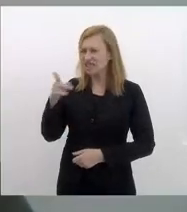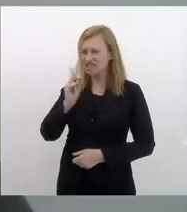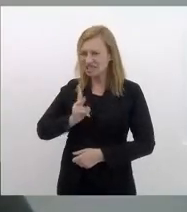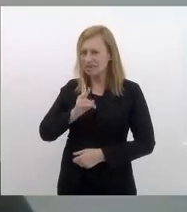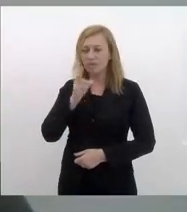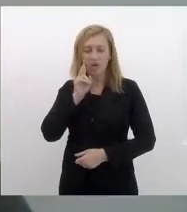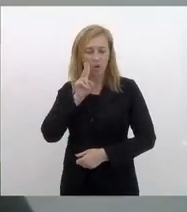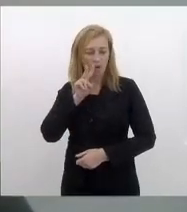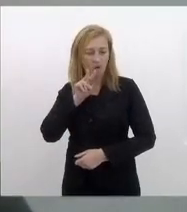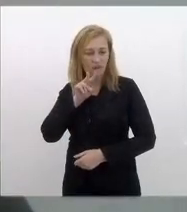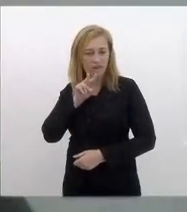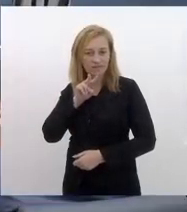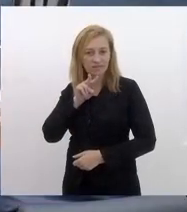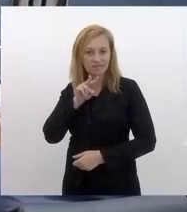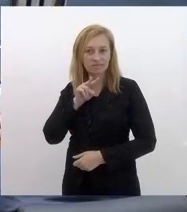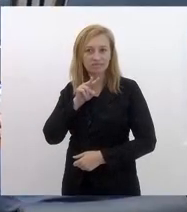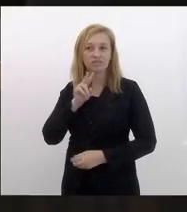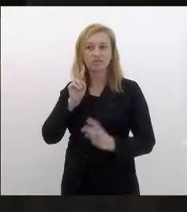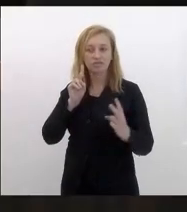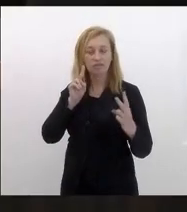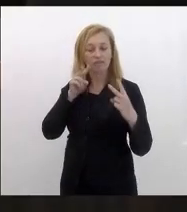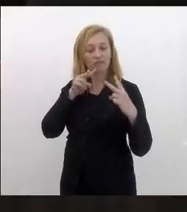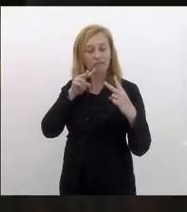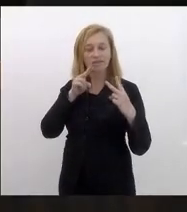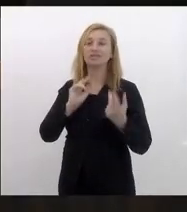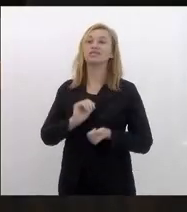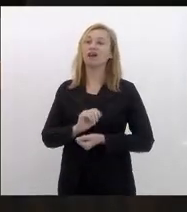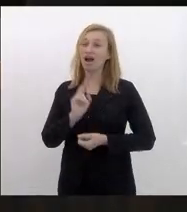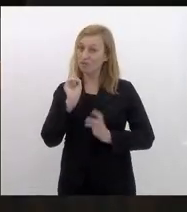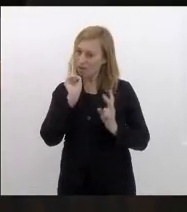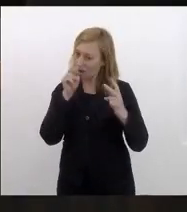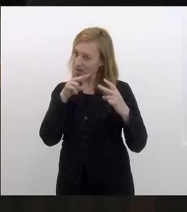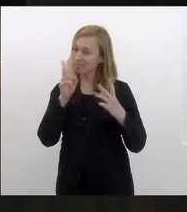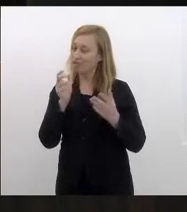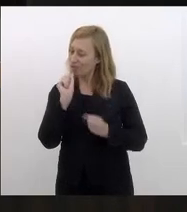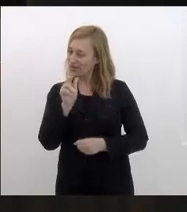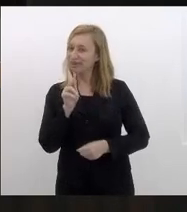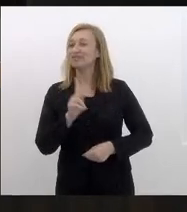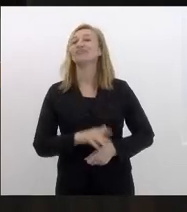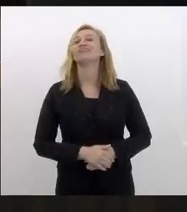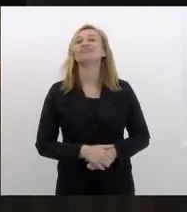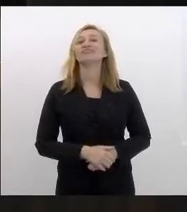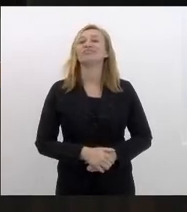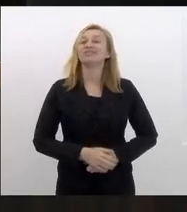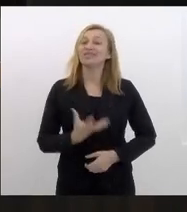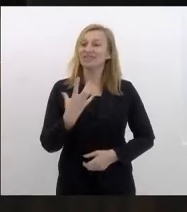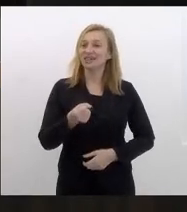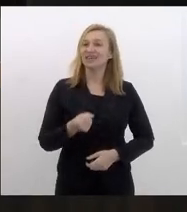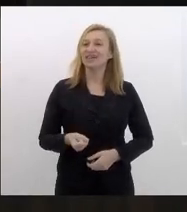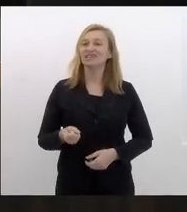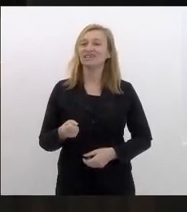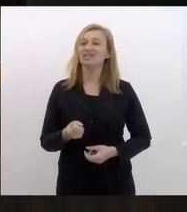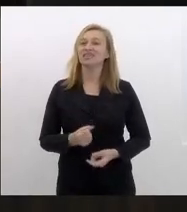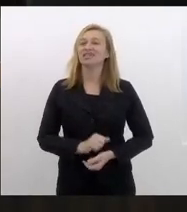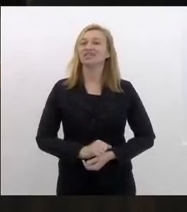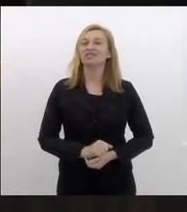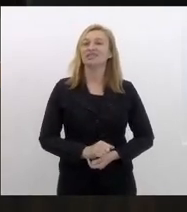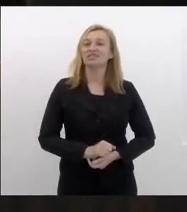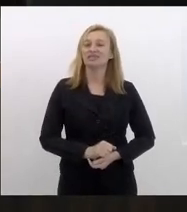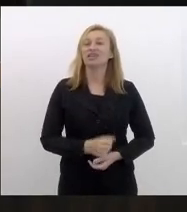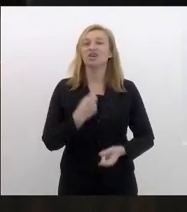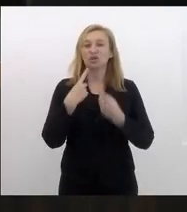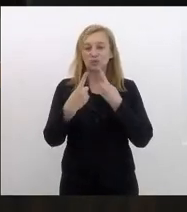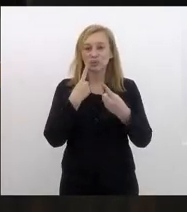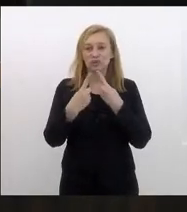olha na câmera então já virou de parte favorável ah tá ok favorável com os pareceres emitidos